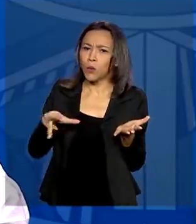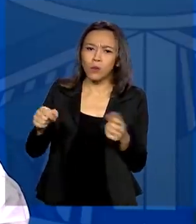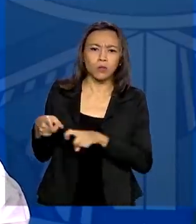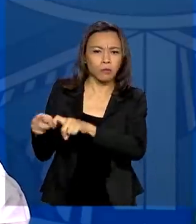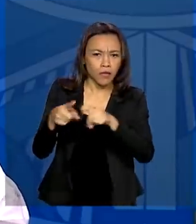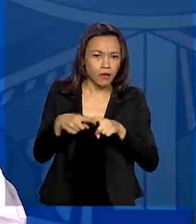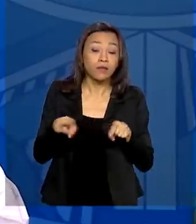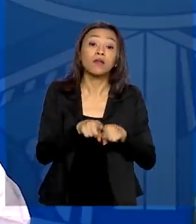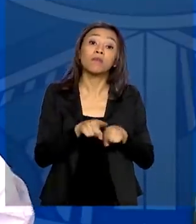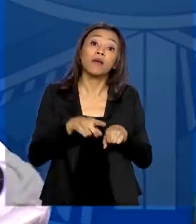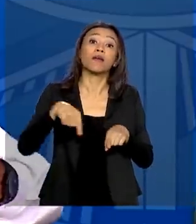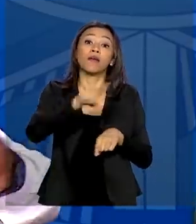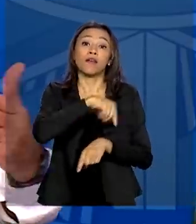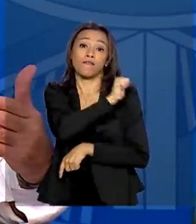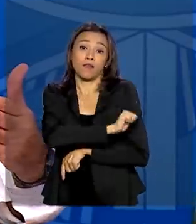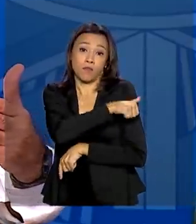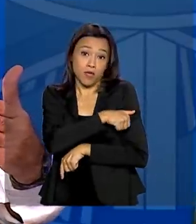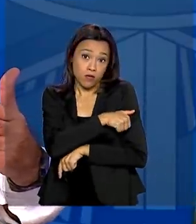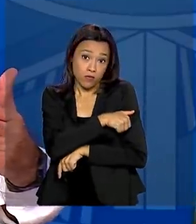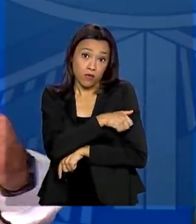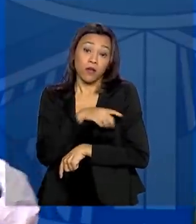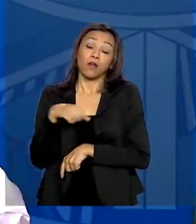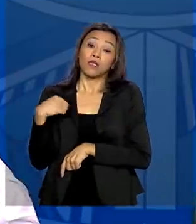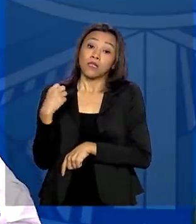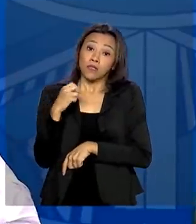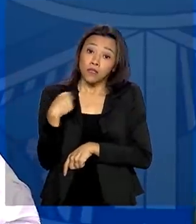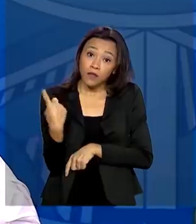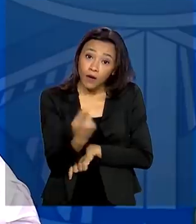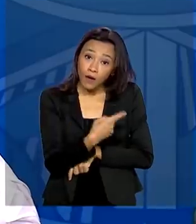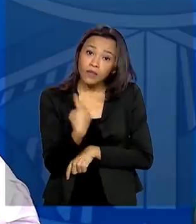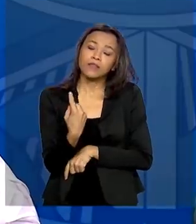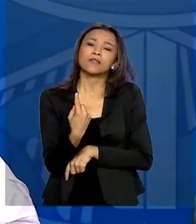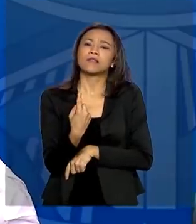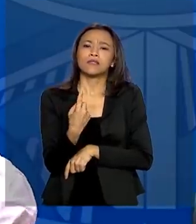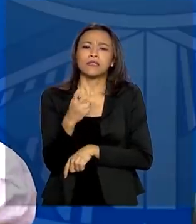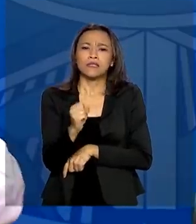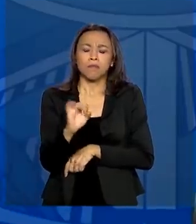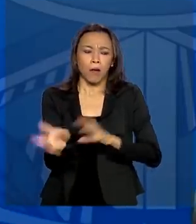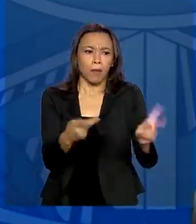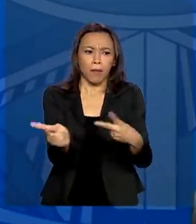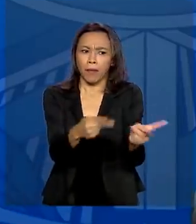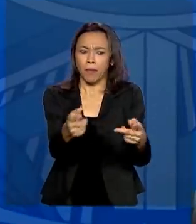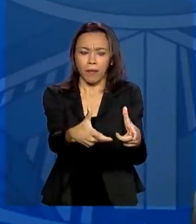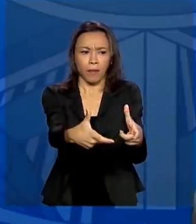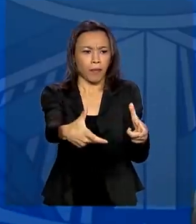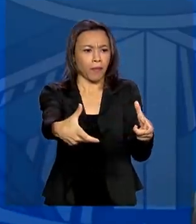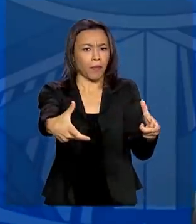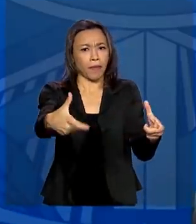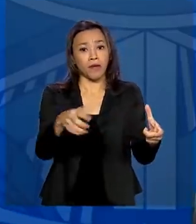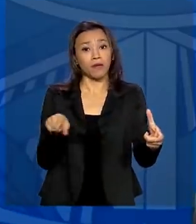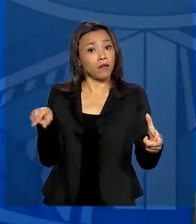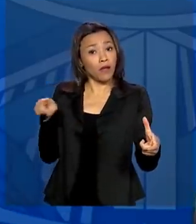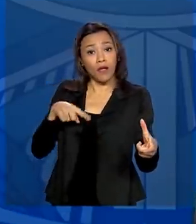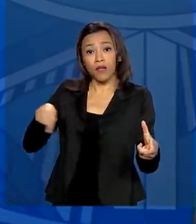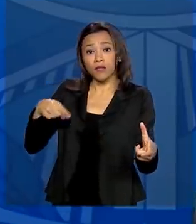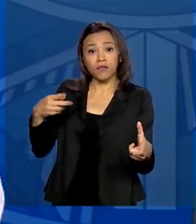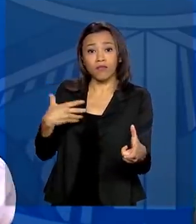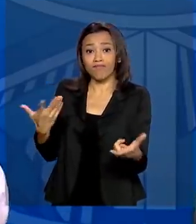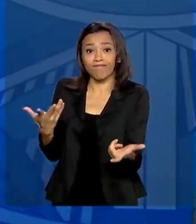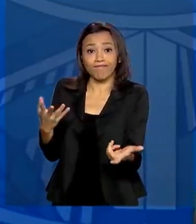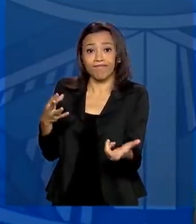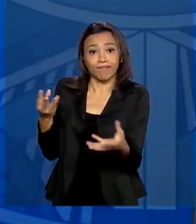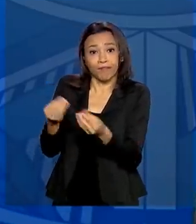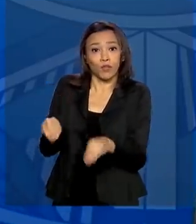frente, nós se acelerássemos qualquer coisa e aumentássemos o número de casos, imediatamente perderíamos a força de trabalho.